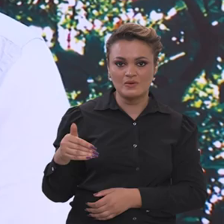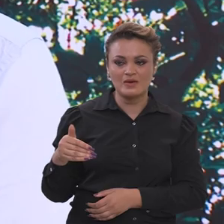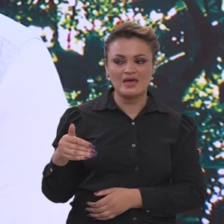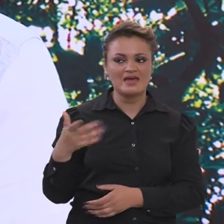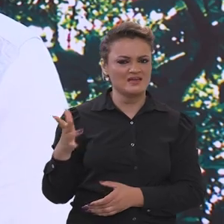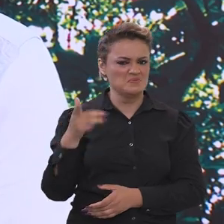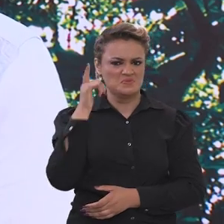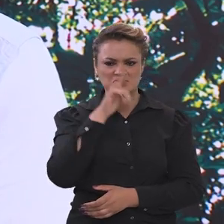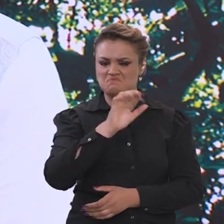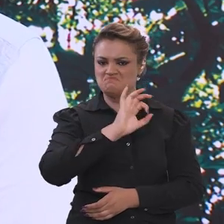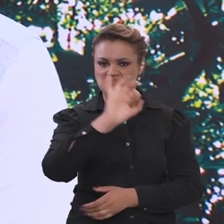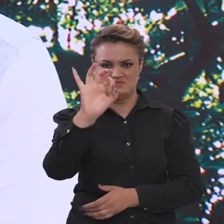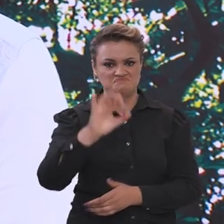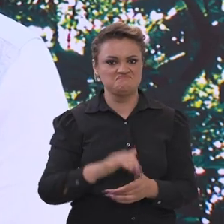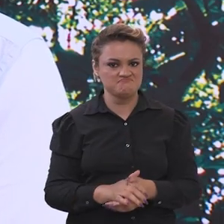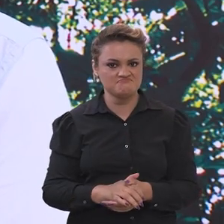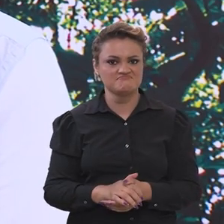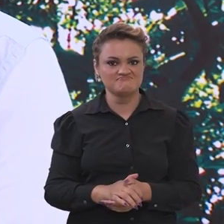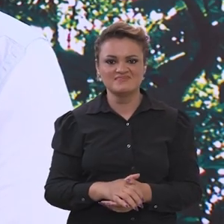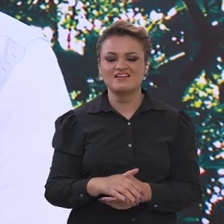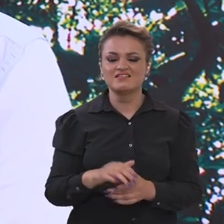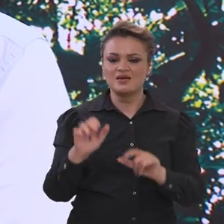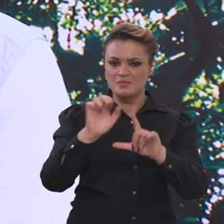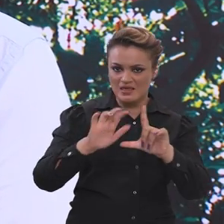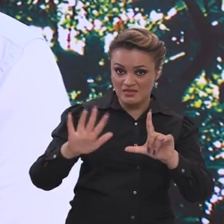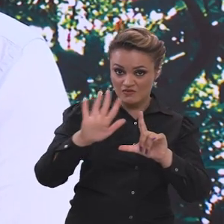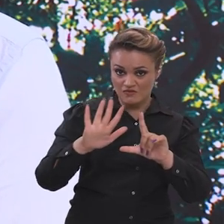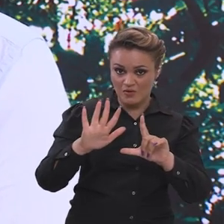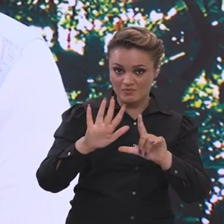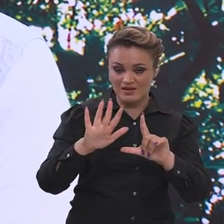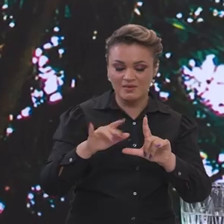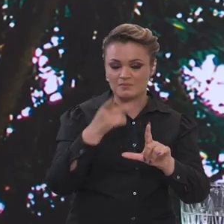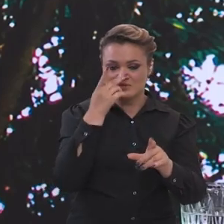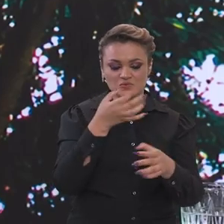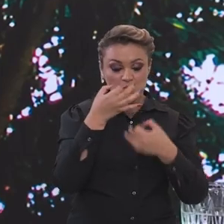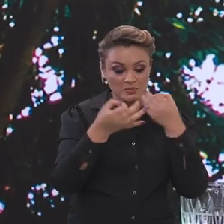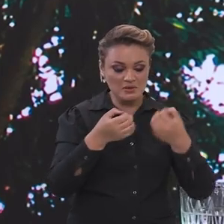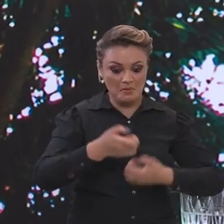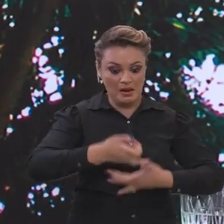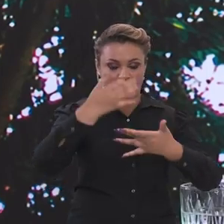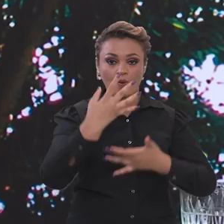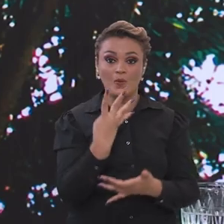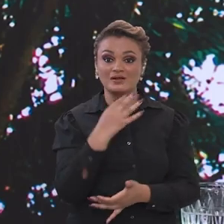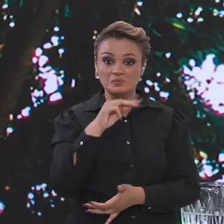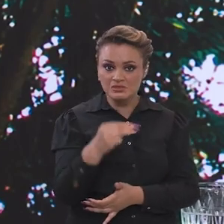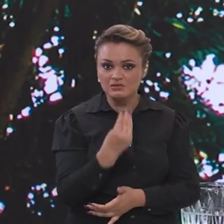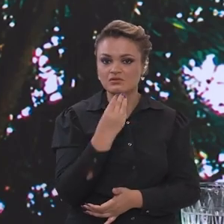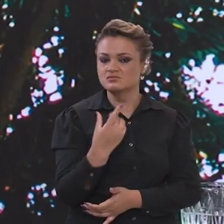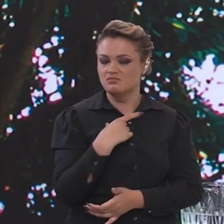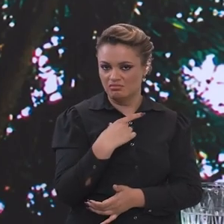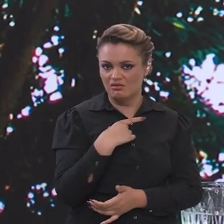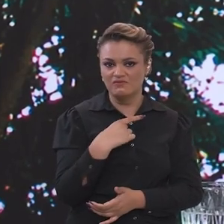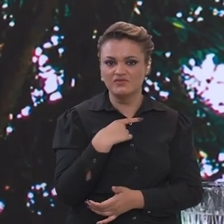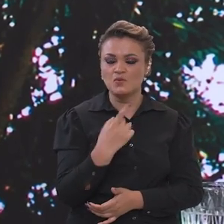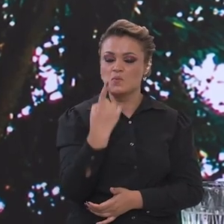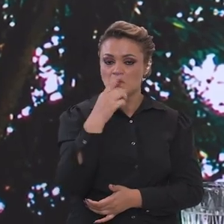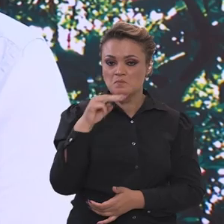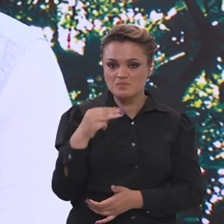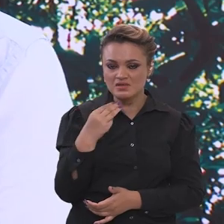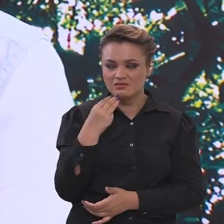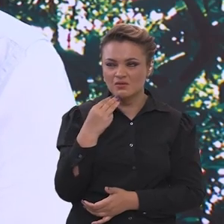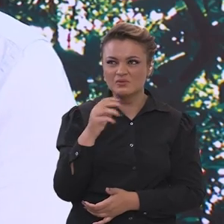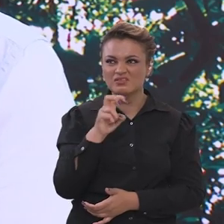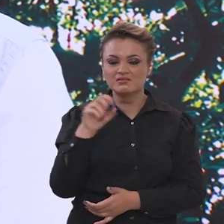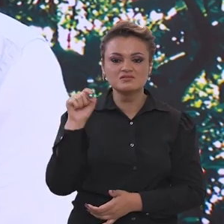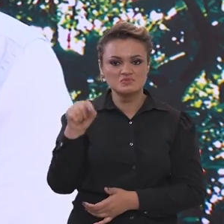que foi um sucesso, onde a plataforma digital teve mais de 4 milhões de acessos, 1